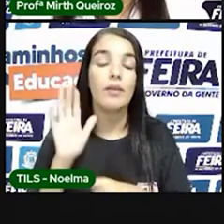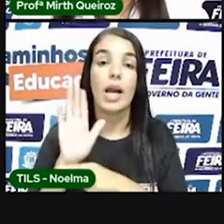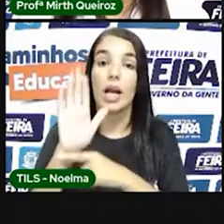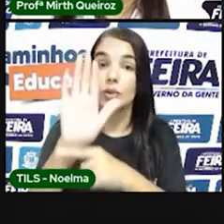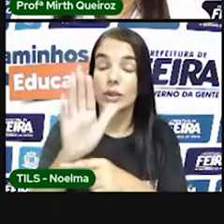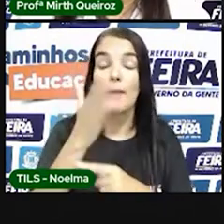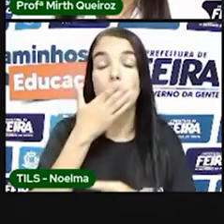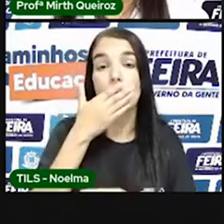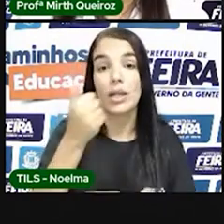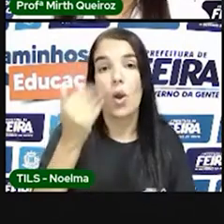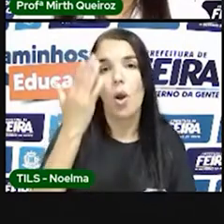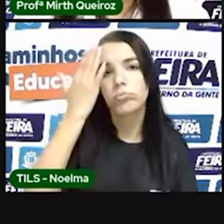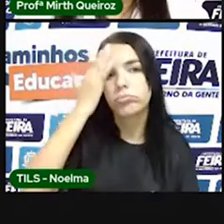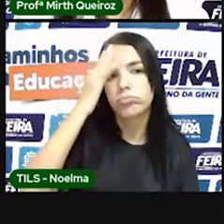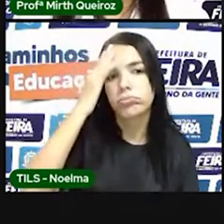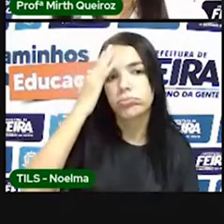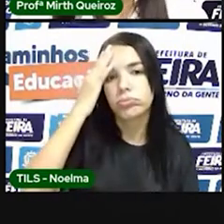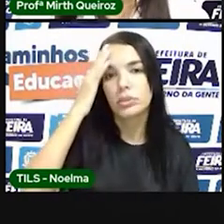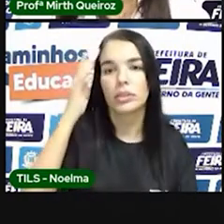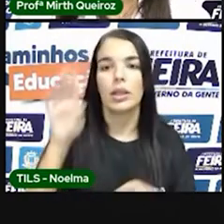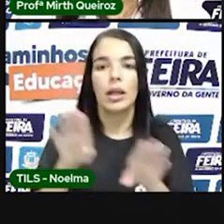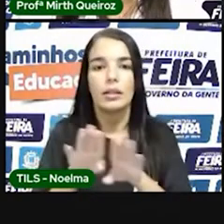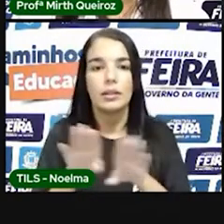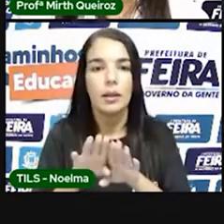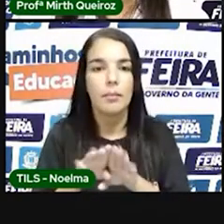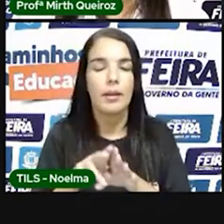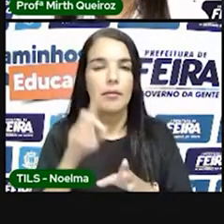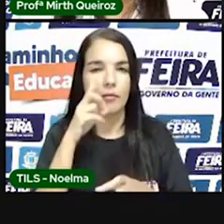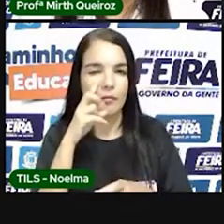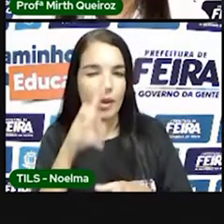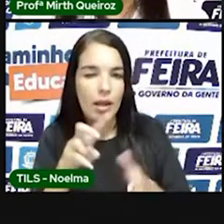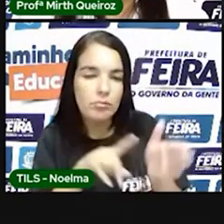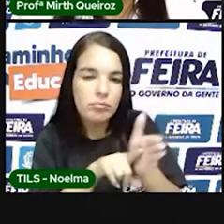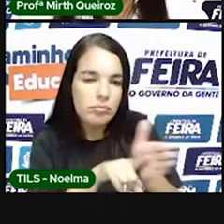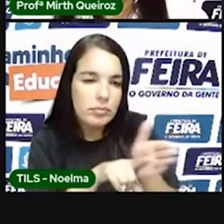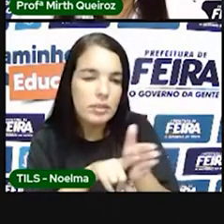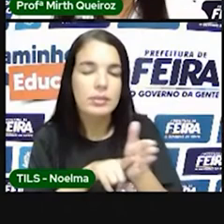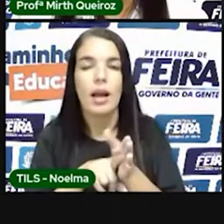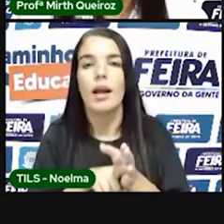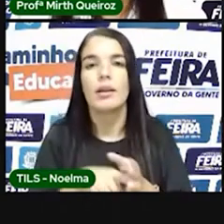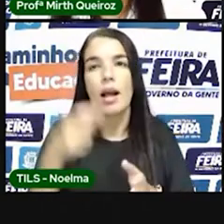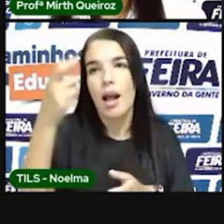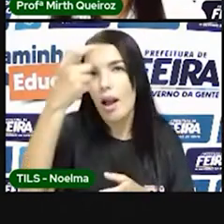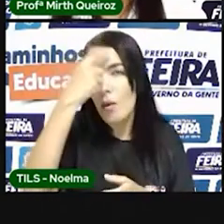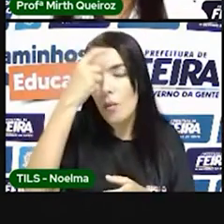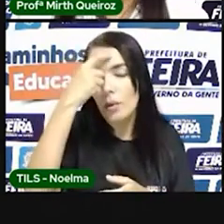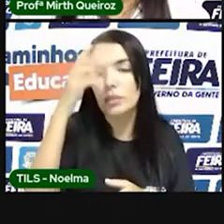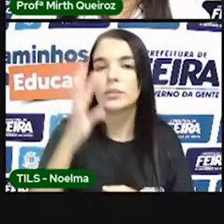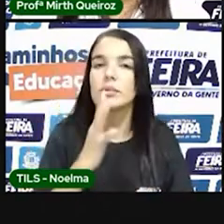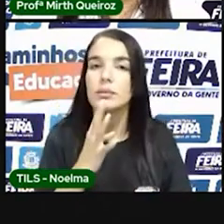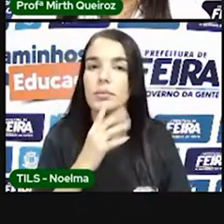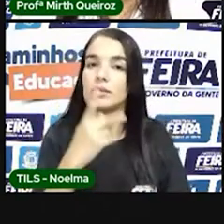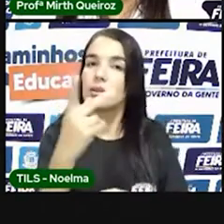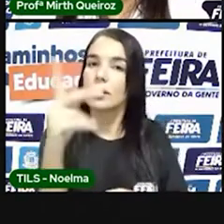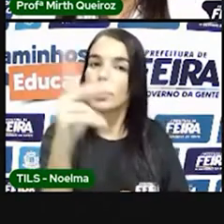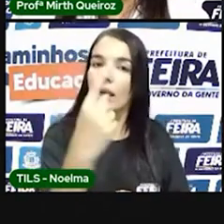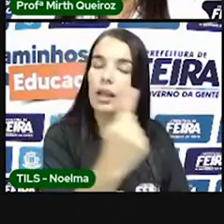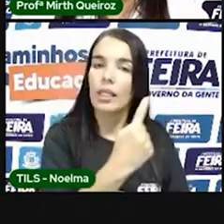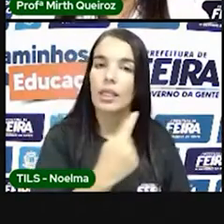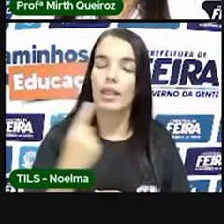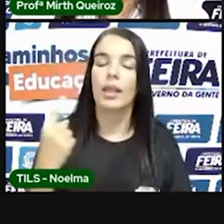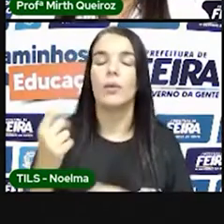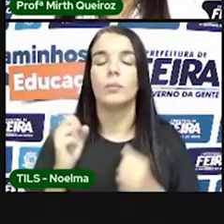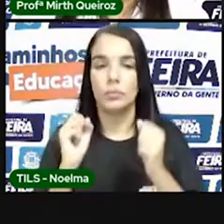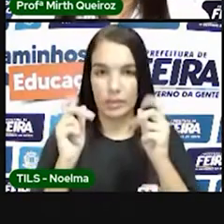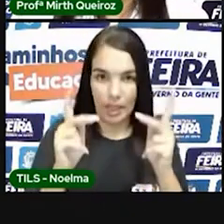compreenderem o conteúdo, testarem aí os conhecimentos de vocês. É um joguinho, tá? Um passatempo. Então, vocês podem